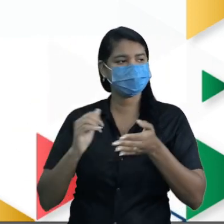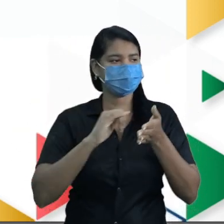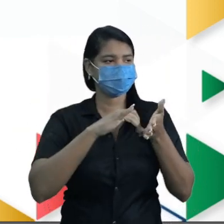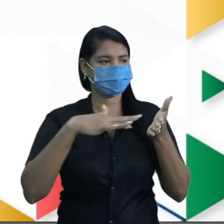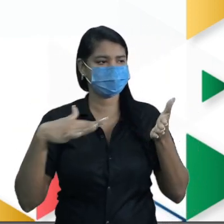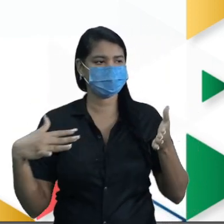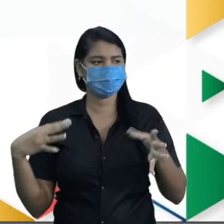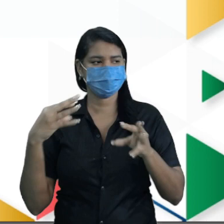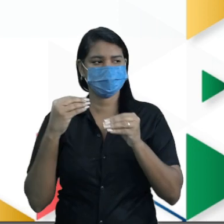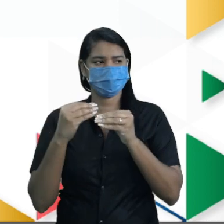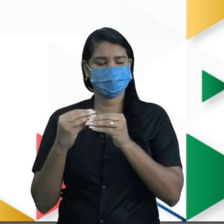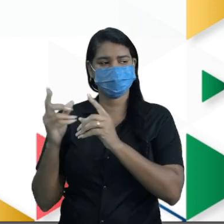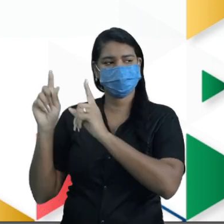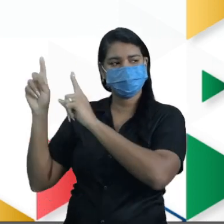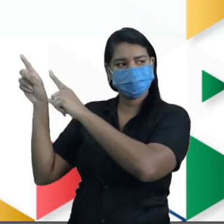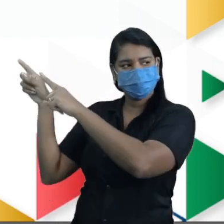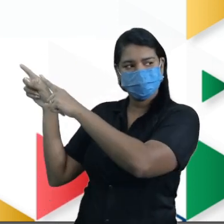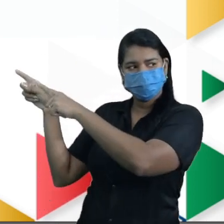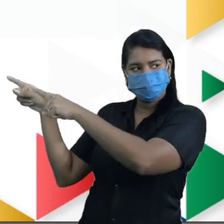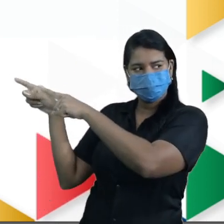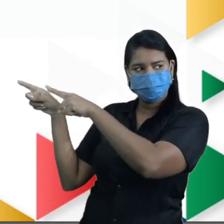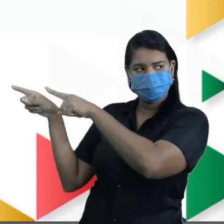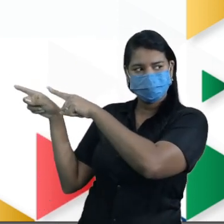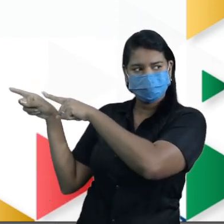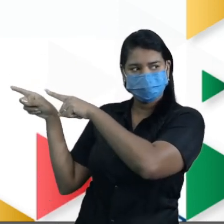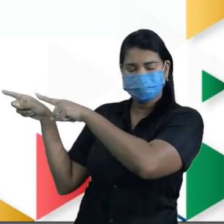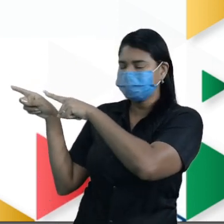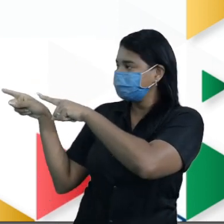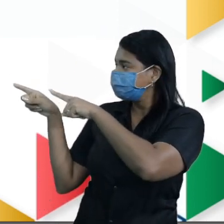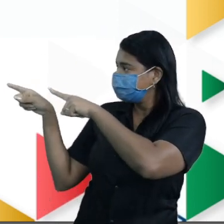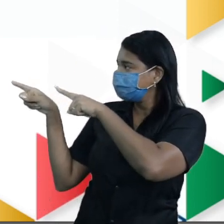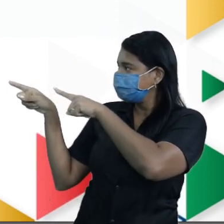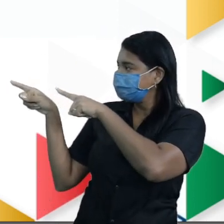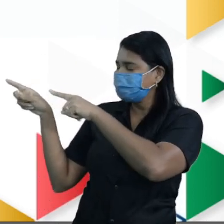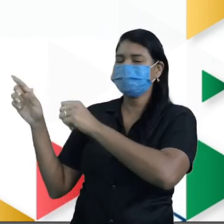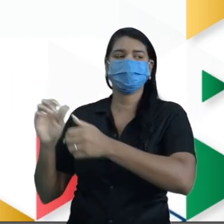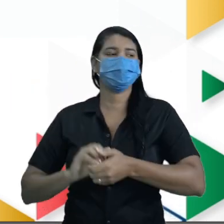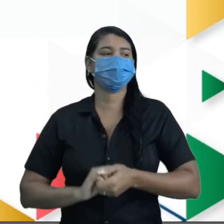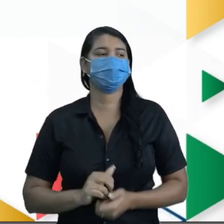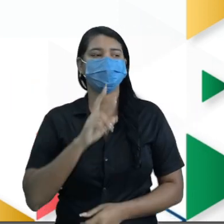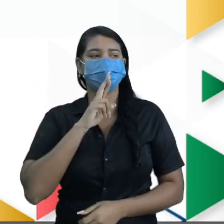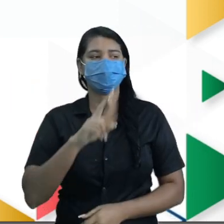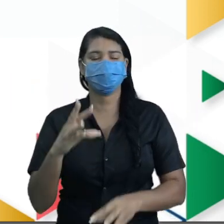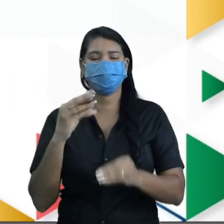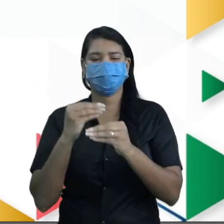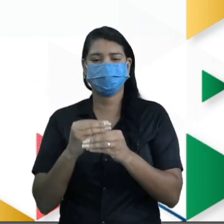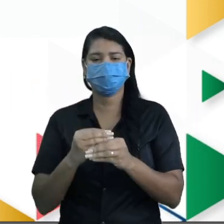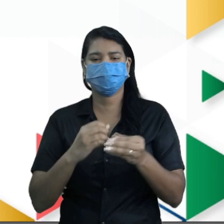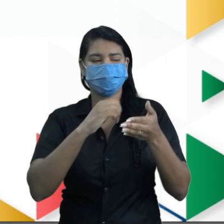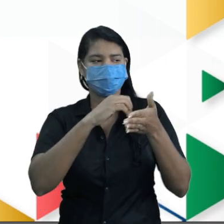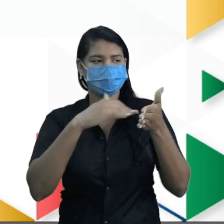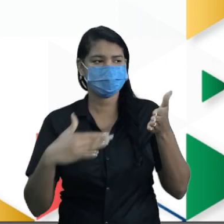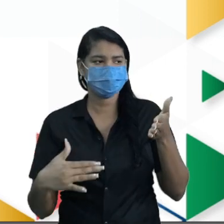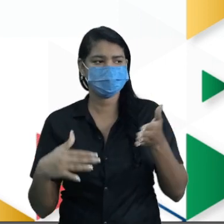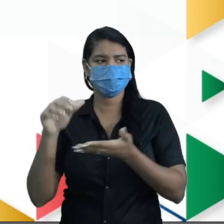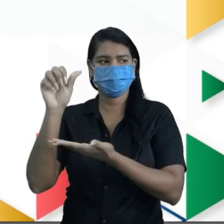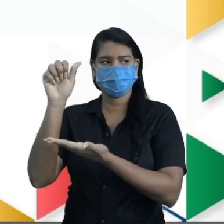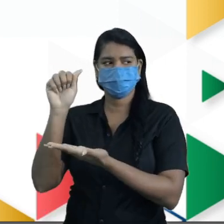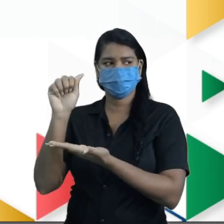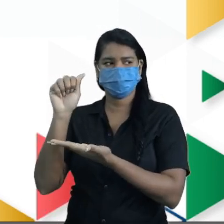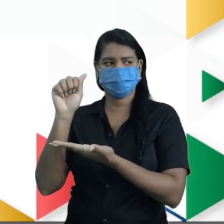Observe o gráfico sobre a quantia no caixa de um restaurante e responda aos itens. Item A.